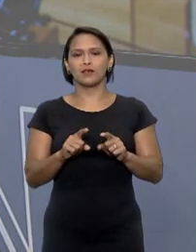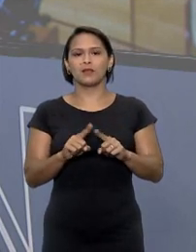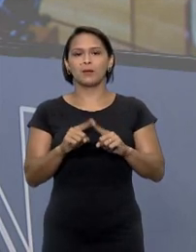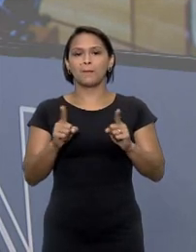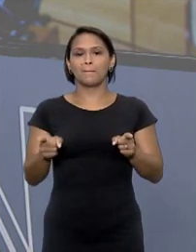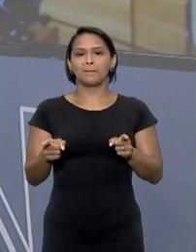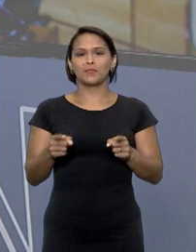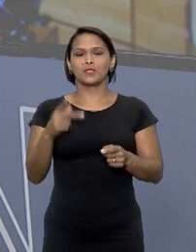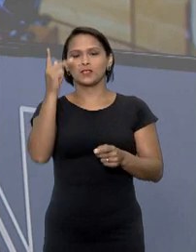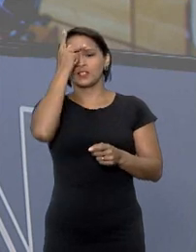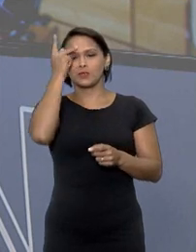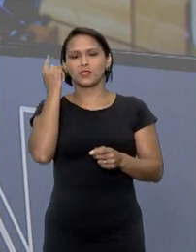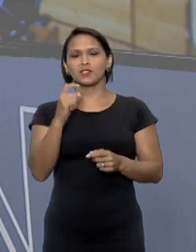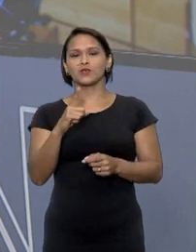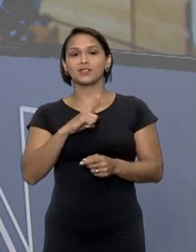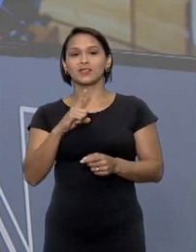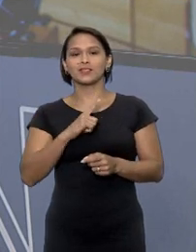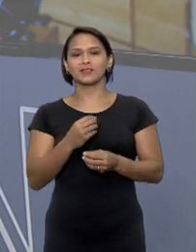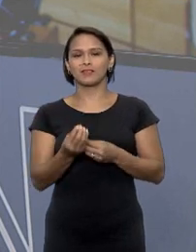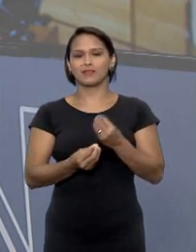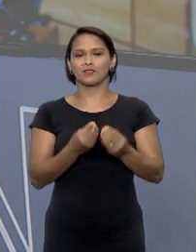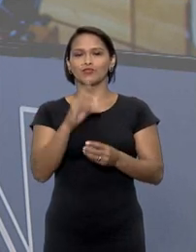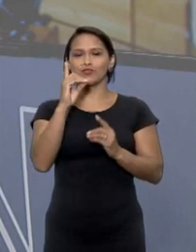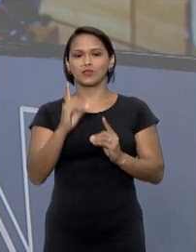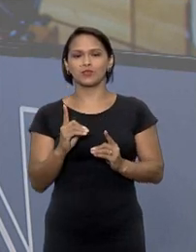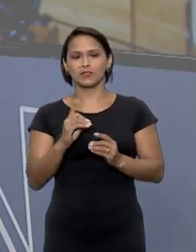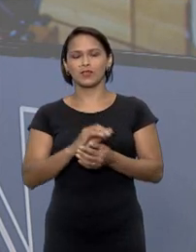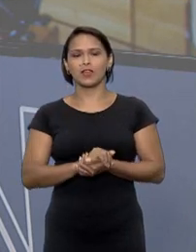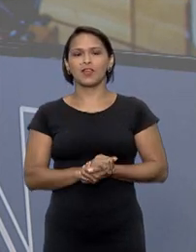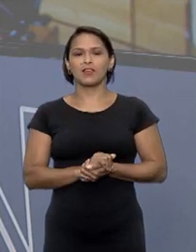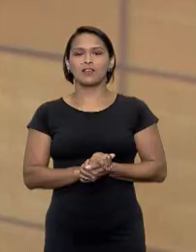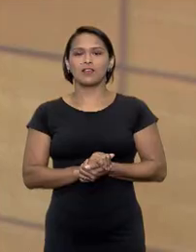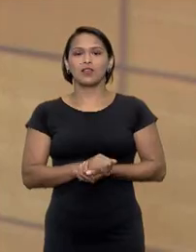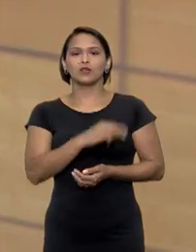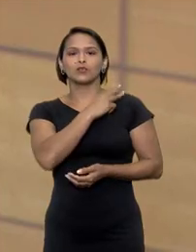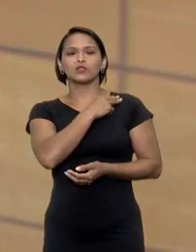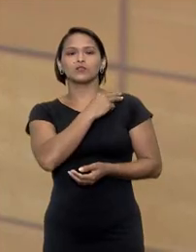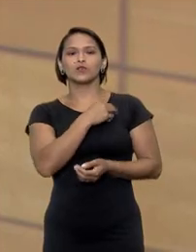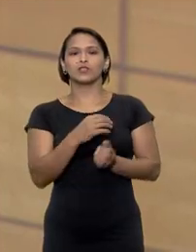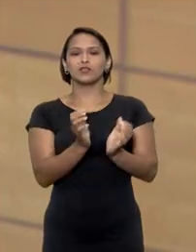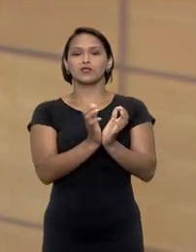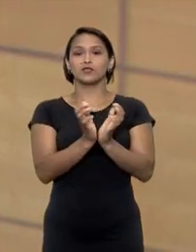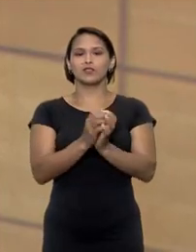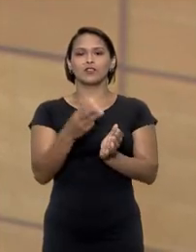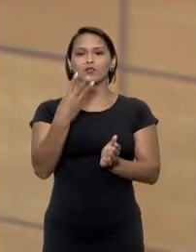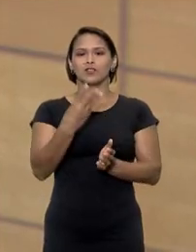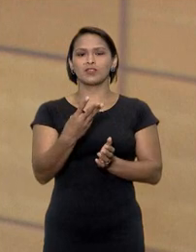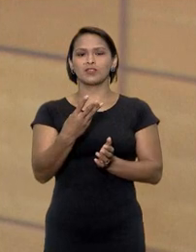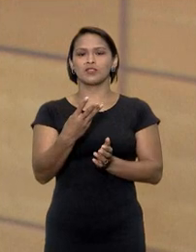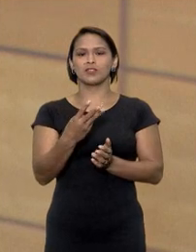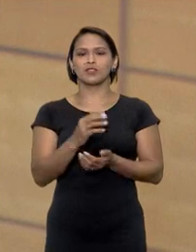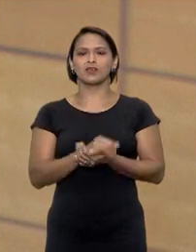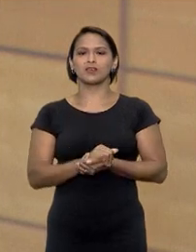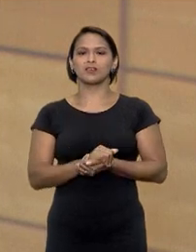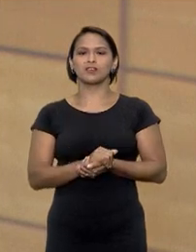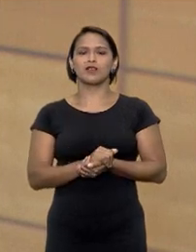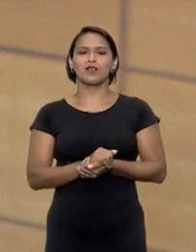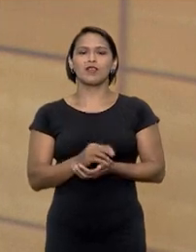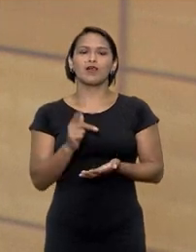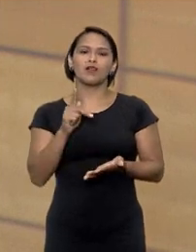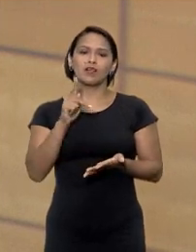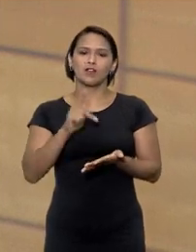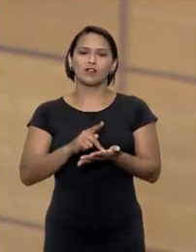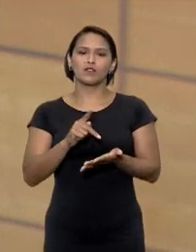expressa dos associados explica isso pra gente Jéssica nesse caso Damaris os ministros da terceira turma definiram que é